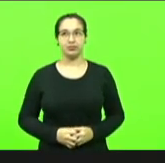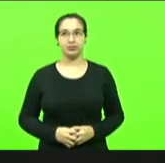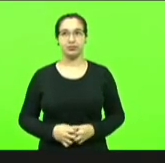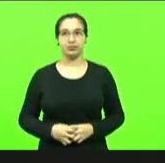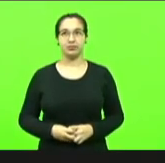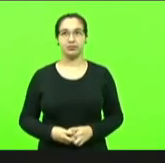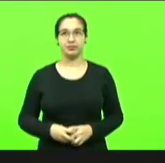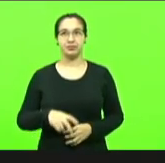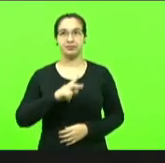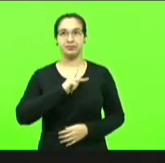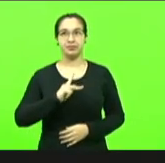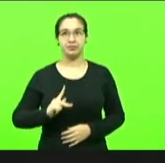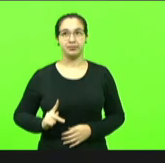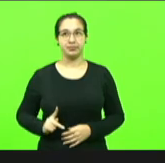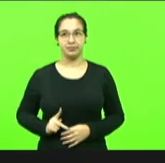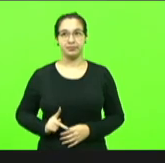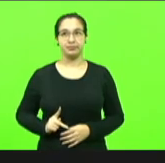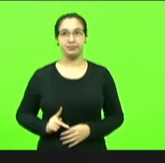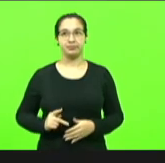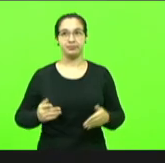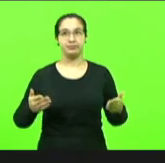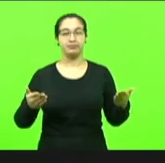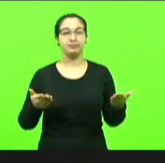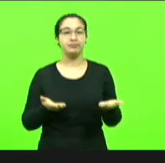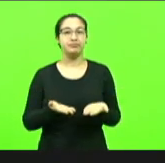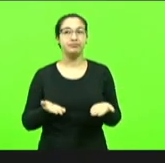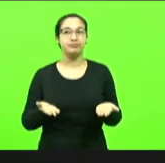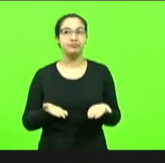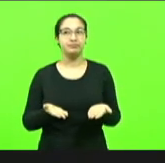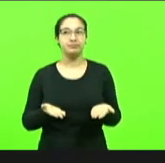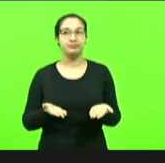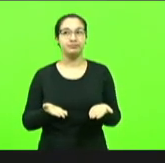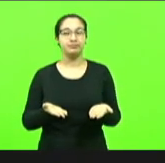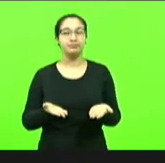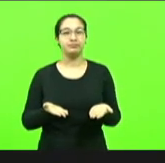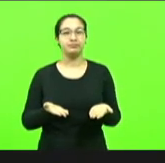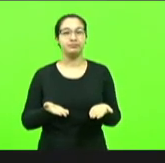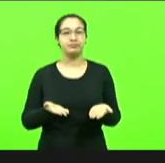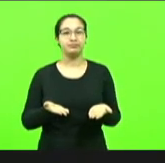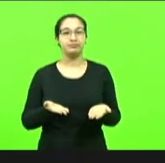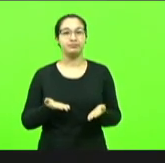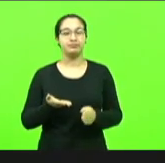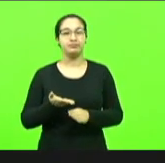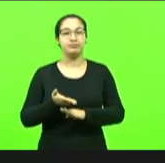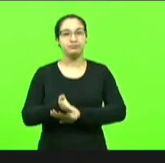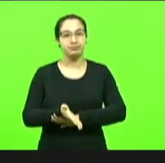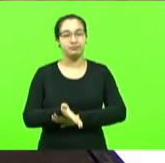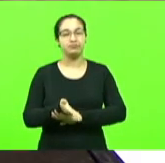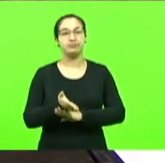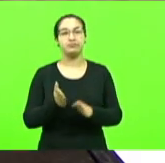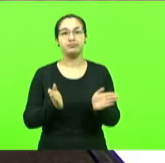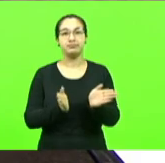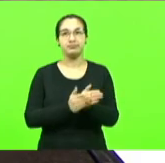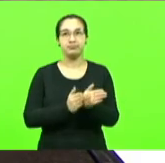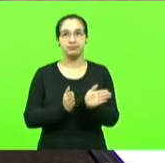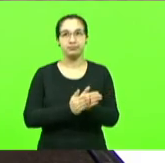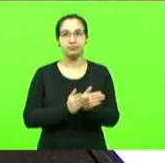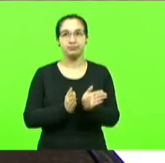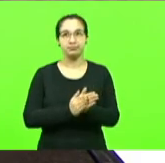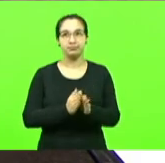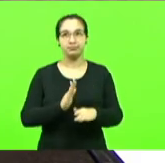presidente hoje eu vim aqui parabenizar a ação